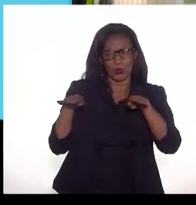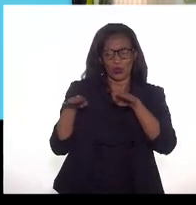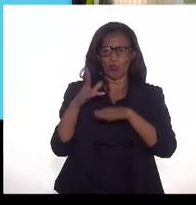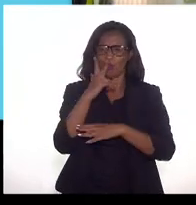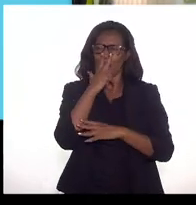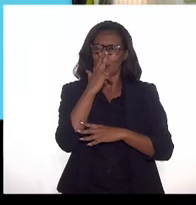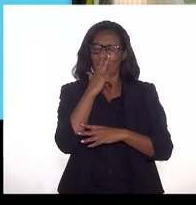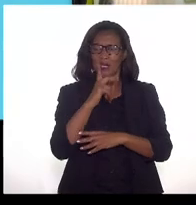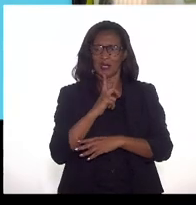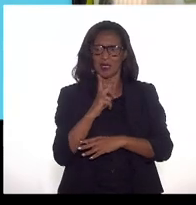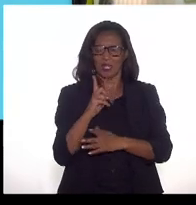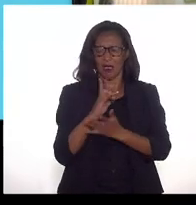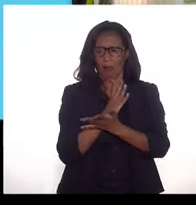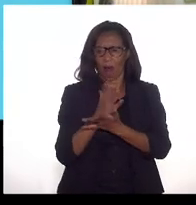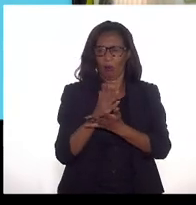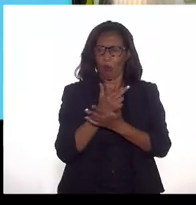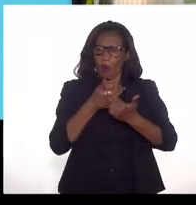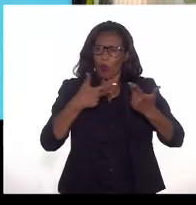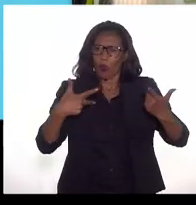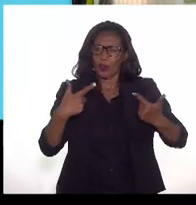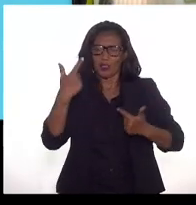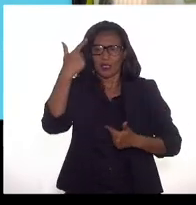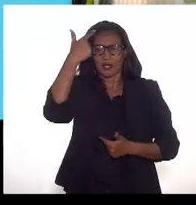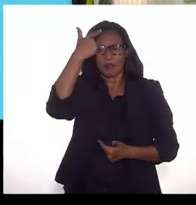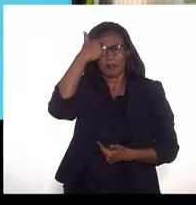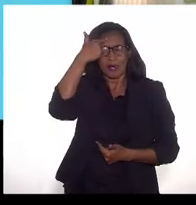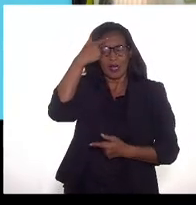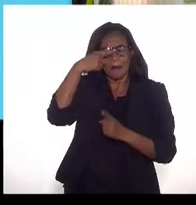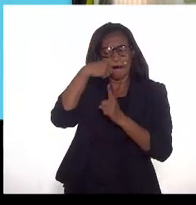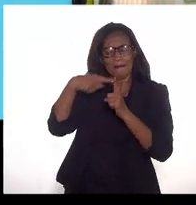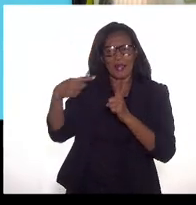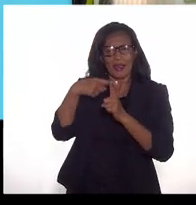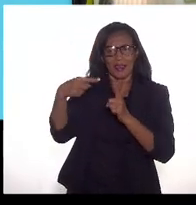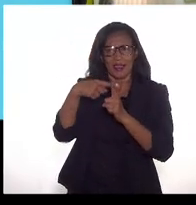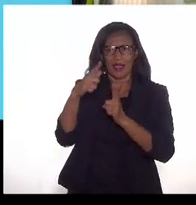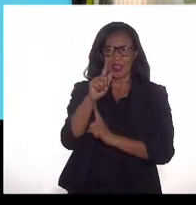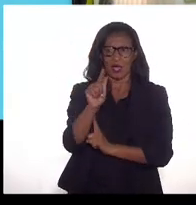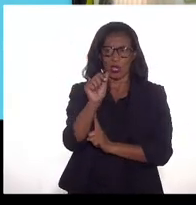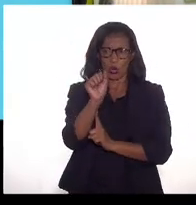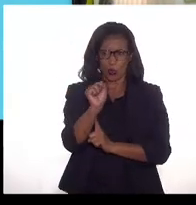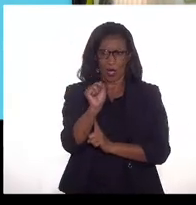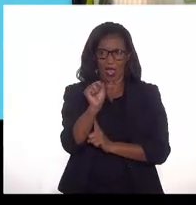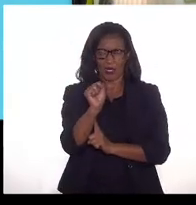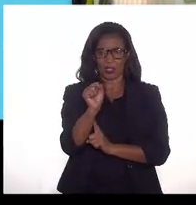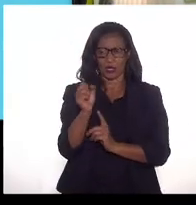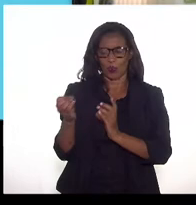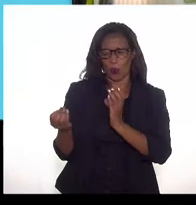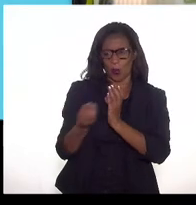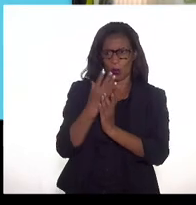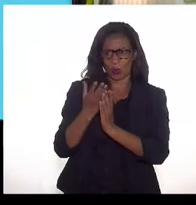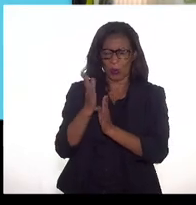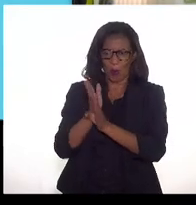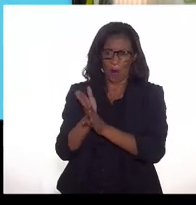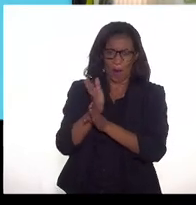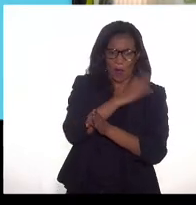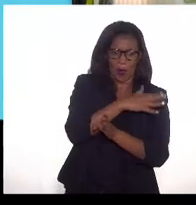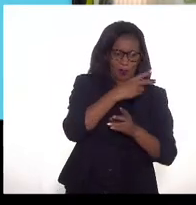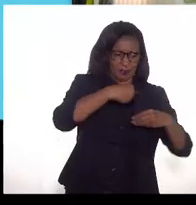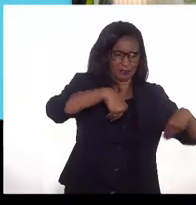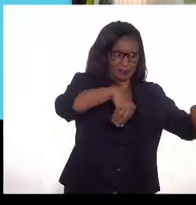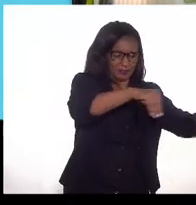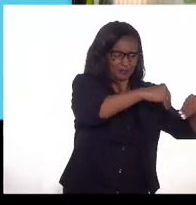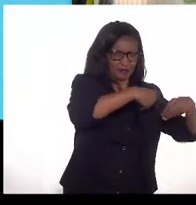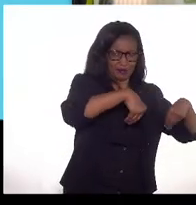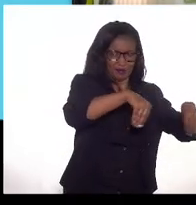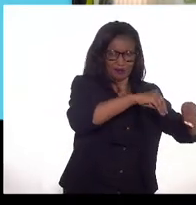de se pensar que metade do gás produzido pode vir para a terra a outra metade vai ser